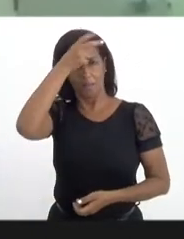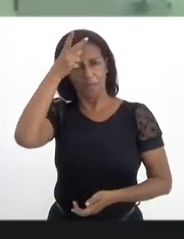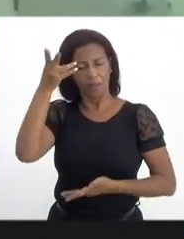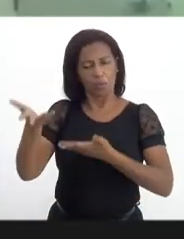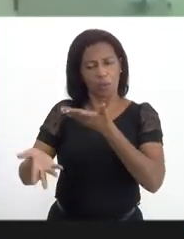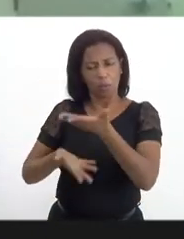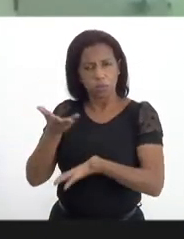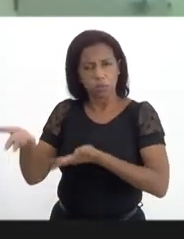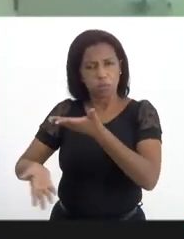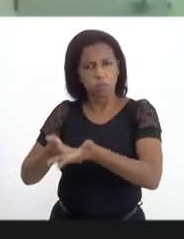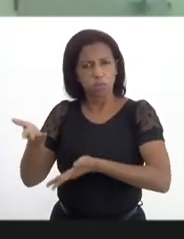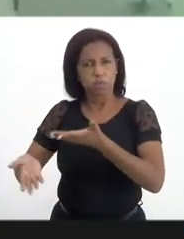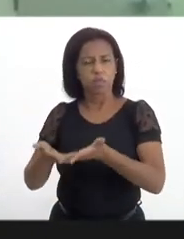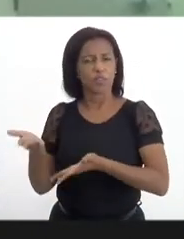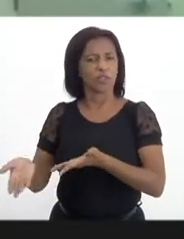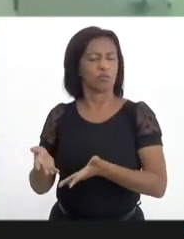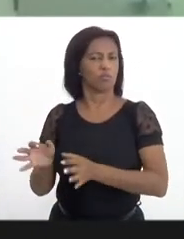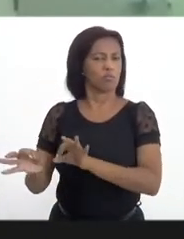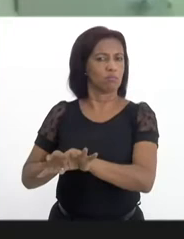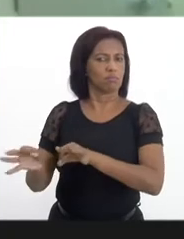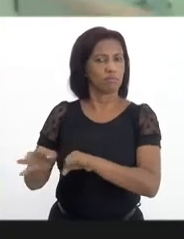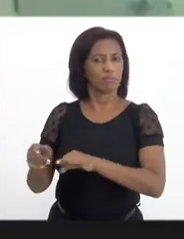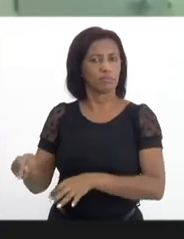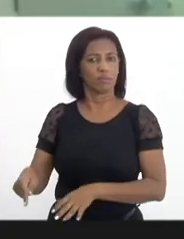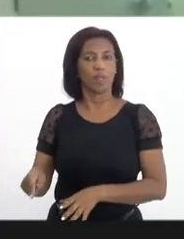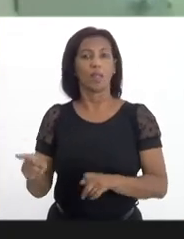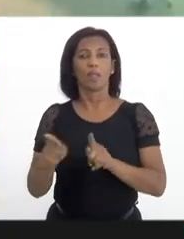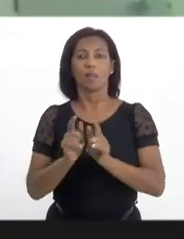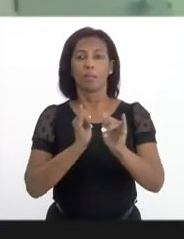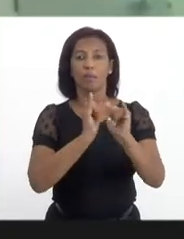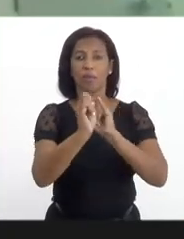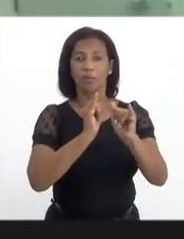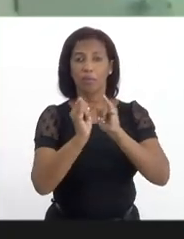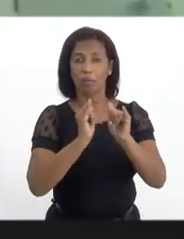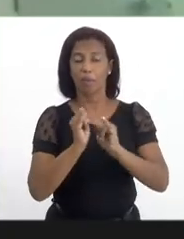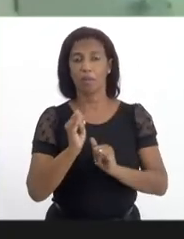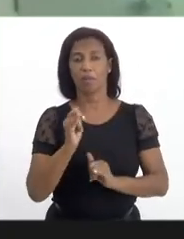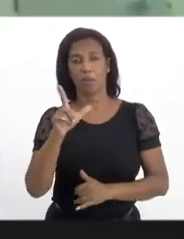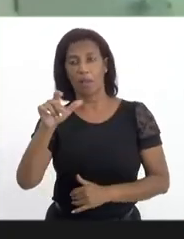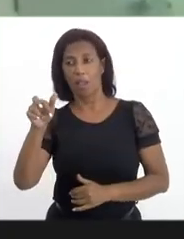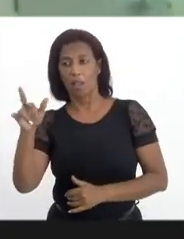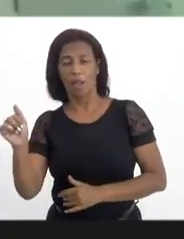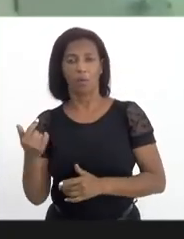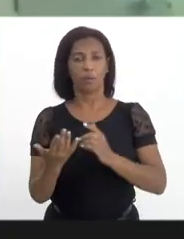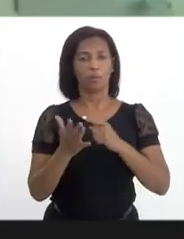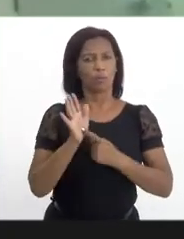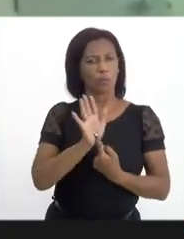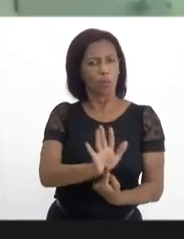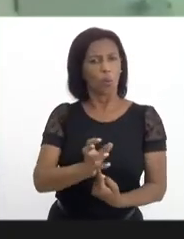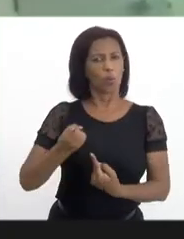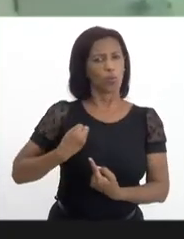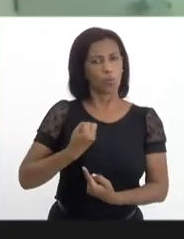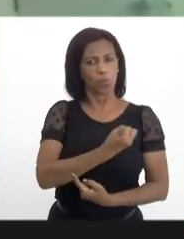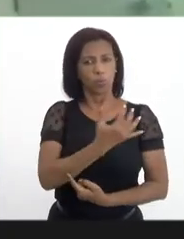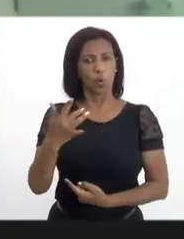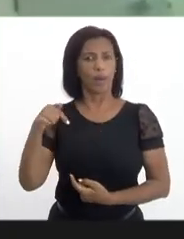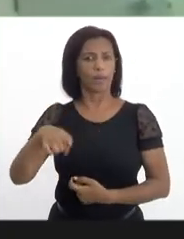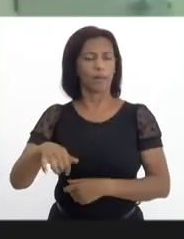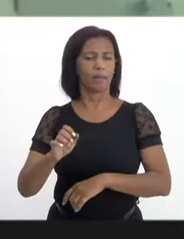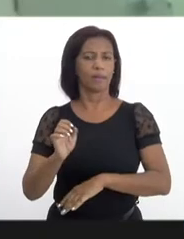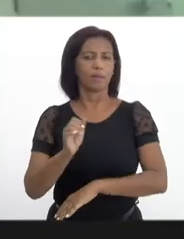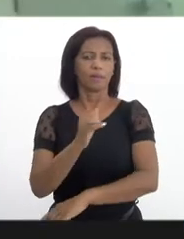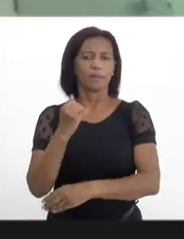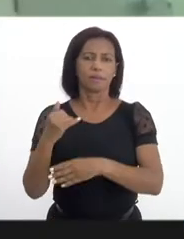modelo. Também, dados que a secretária Laura Carneiro apontou de pessoas em situação de rua, aqui na cidade do Rio de Janeiro,